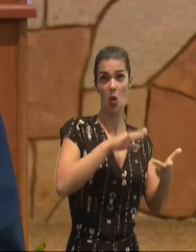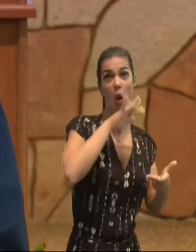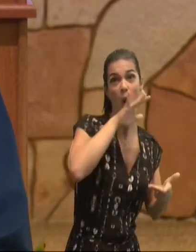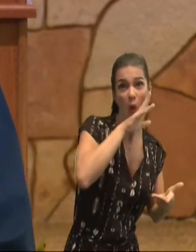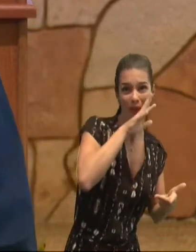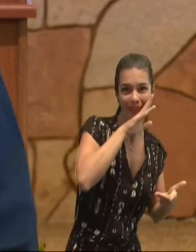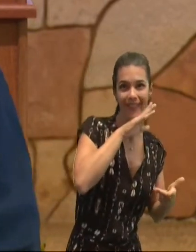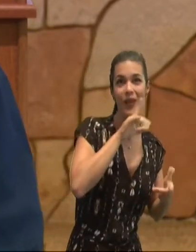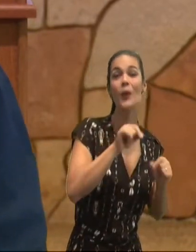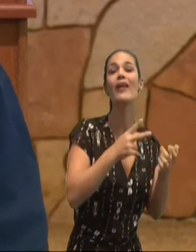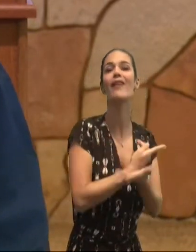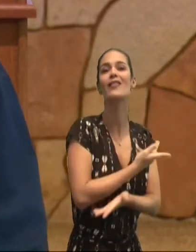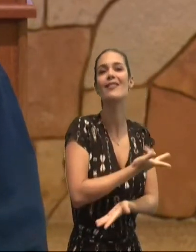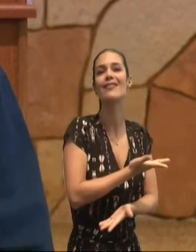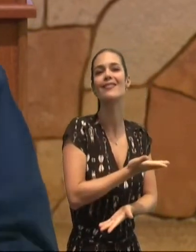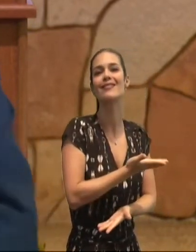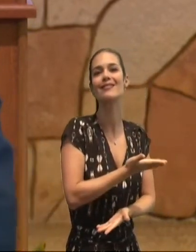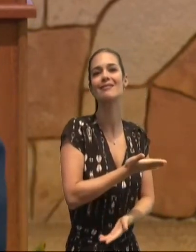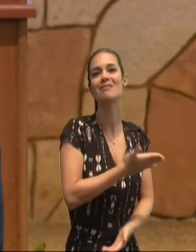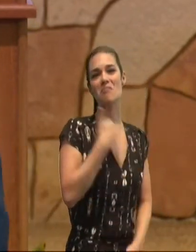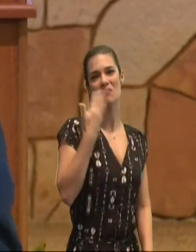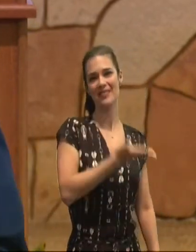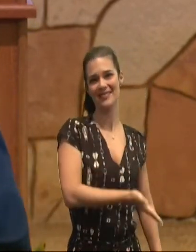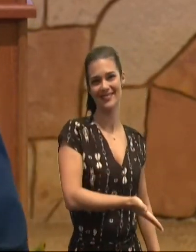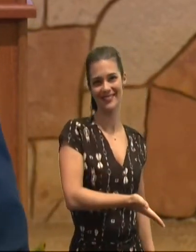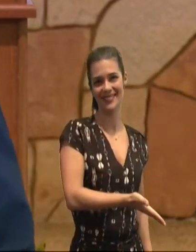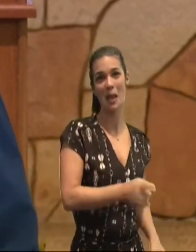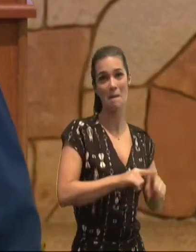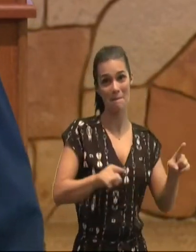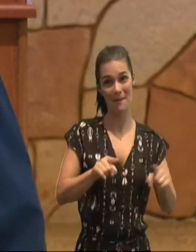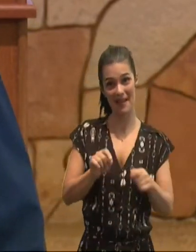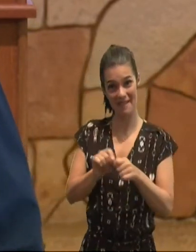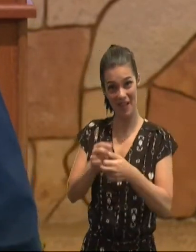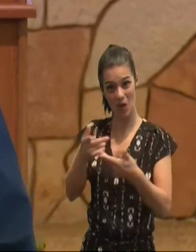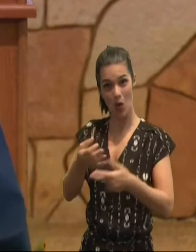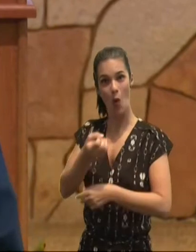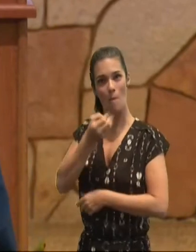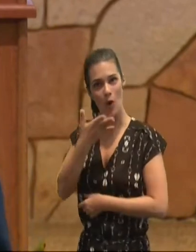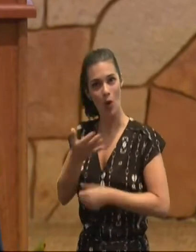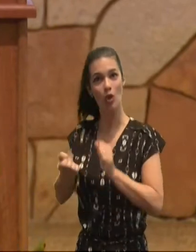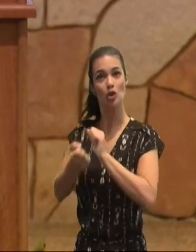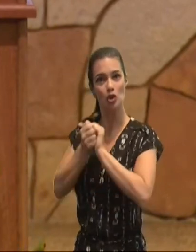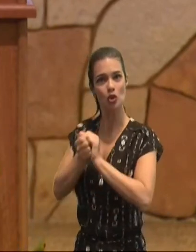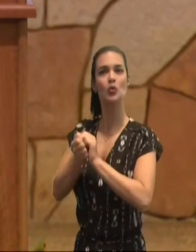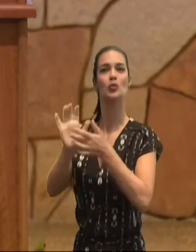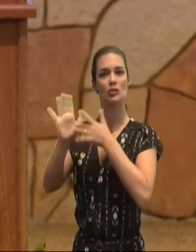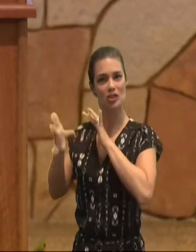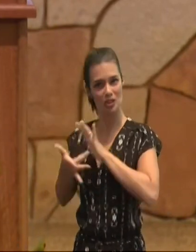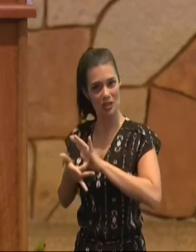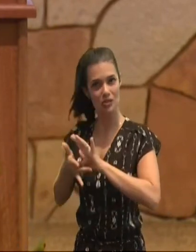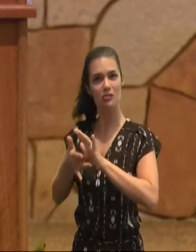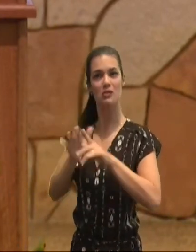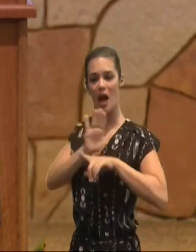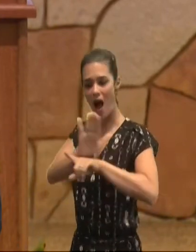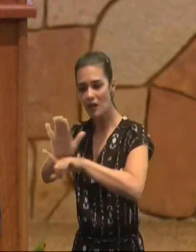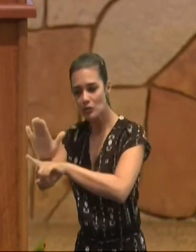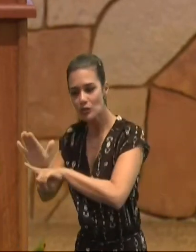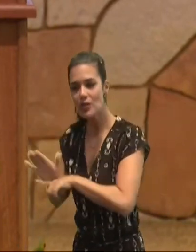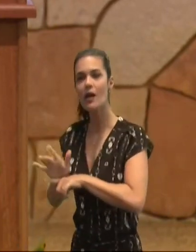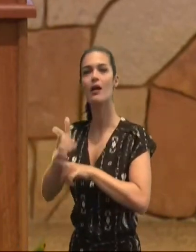oportunidade, façamos o bem, a todos, mas, principalmente, aos, da família, da fé, Paulo,